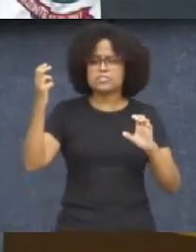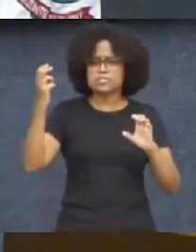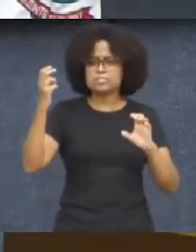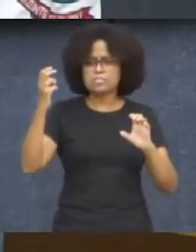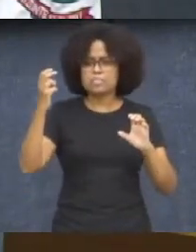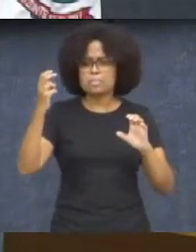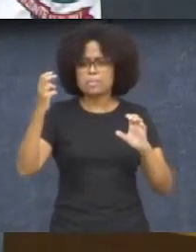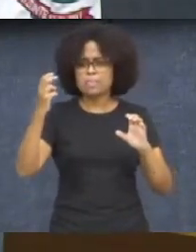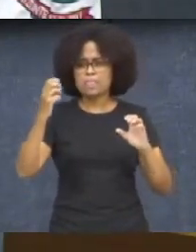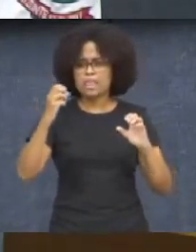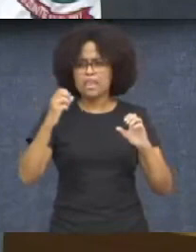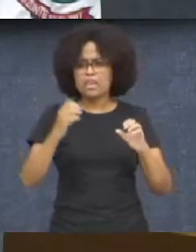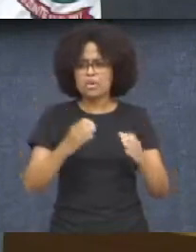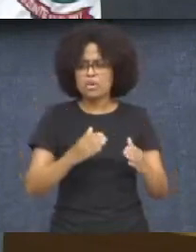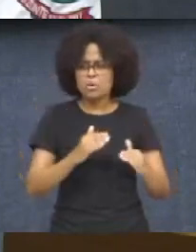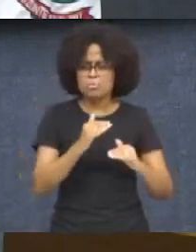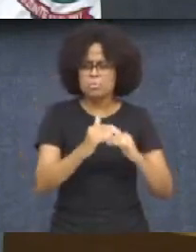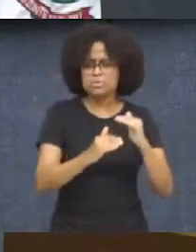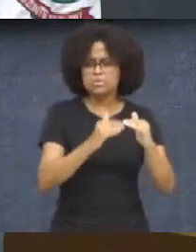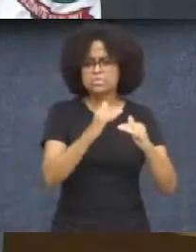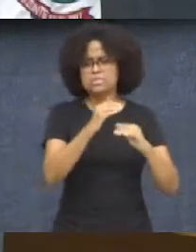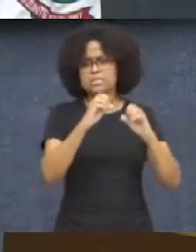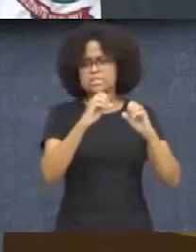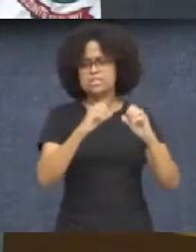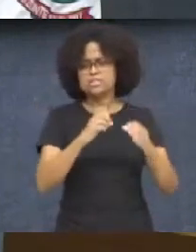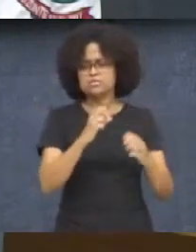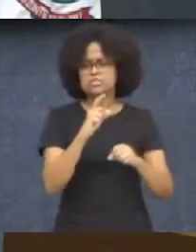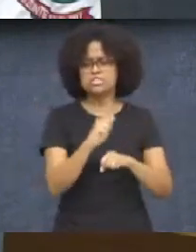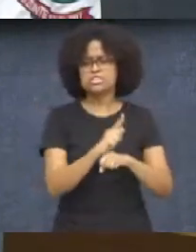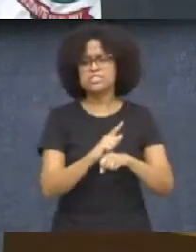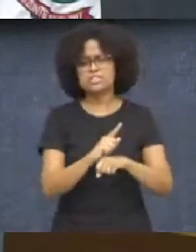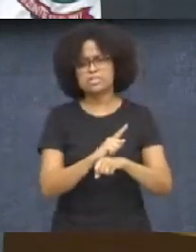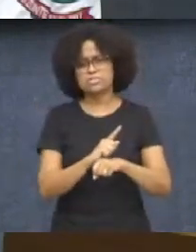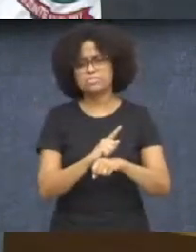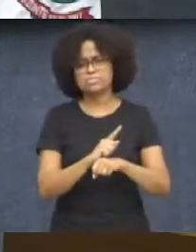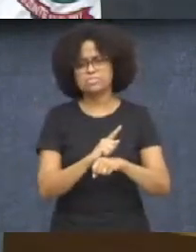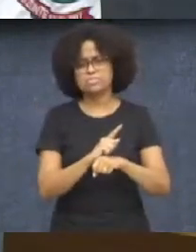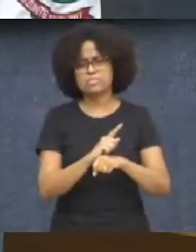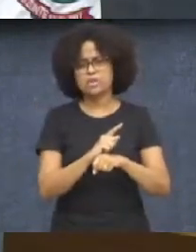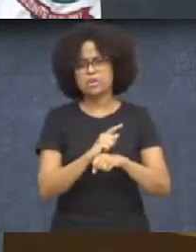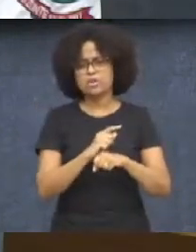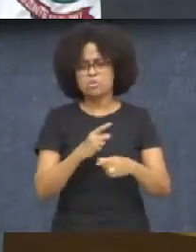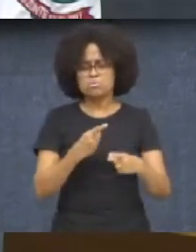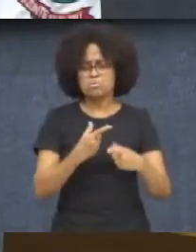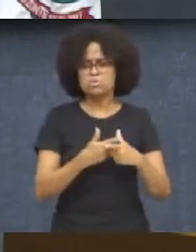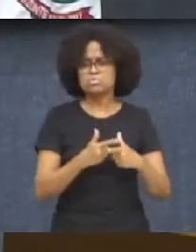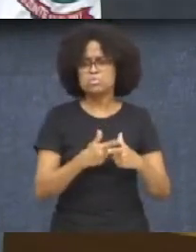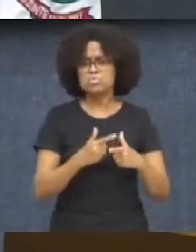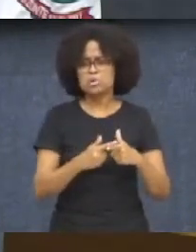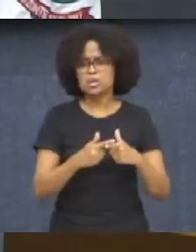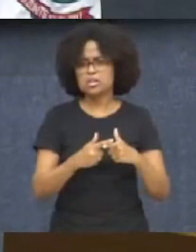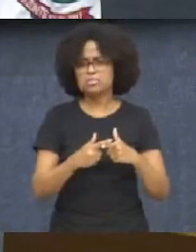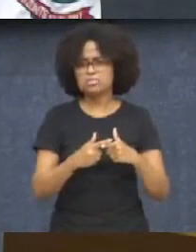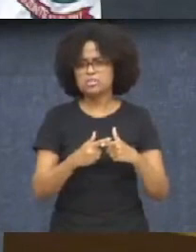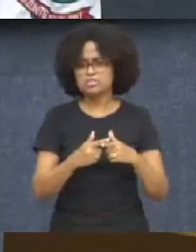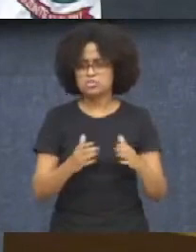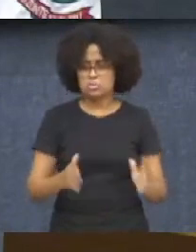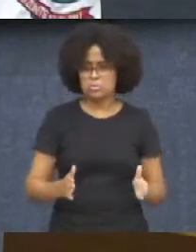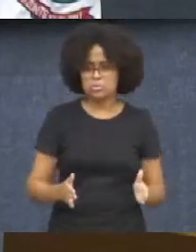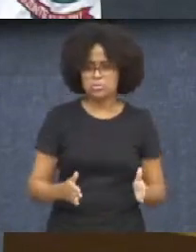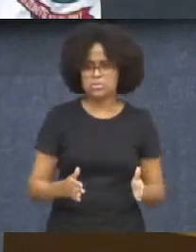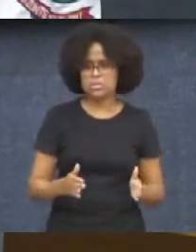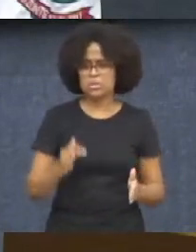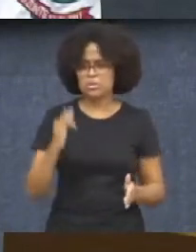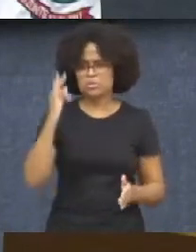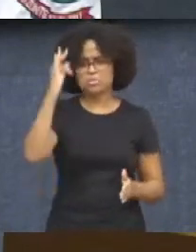processo de gestão das linhas por quilômetro rodado, certamente muitos dos problemas que a gente tem hoje não teremos no futuro se